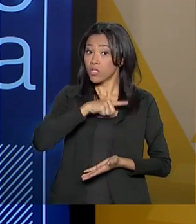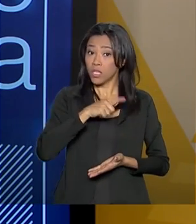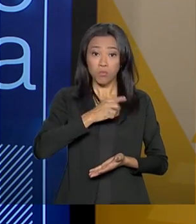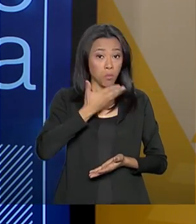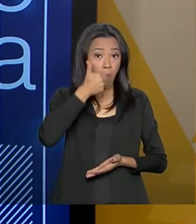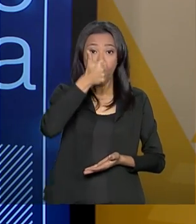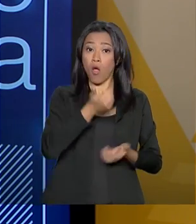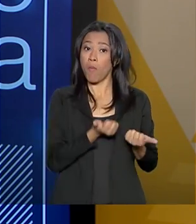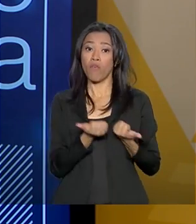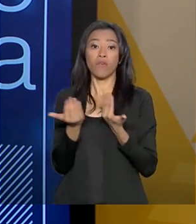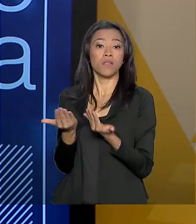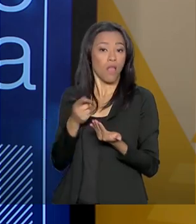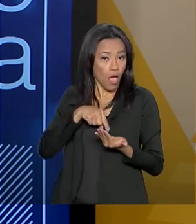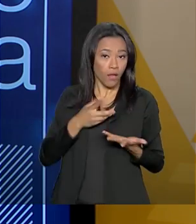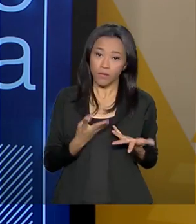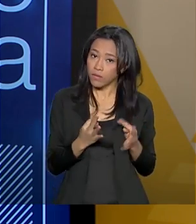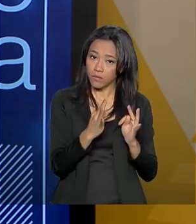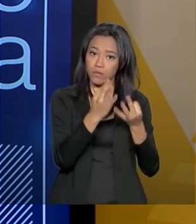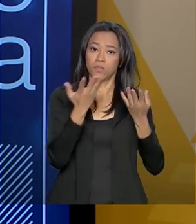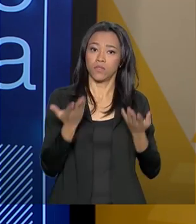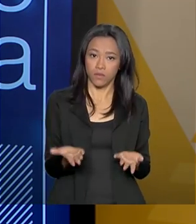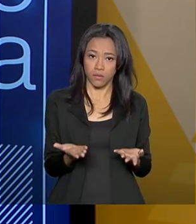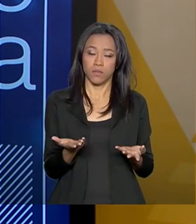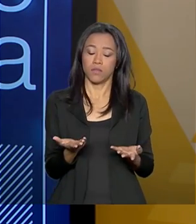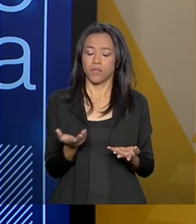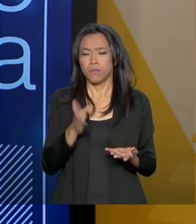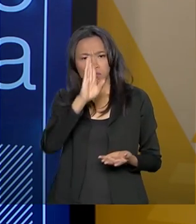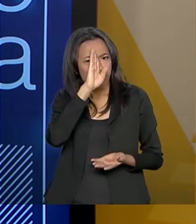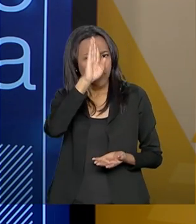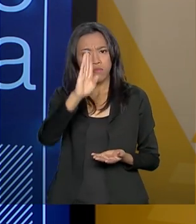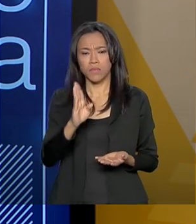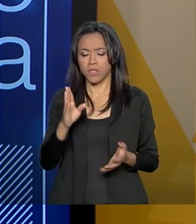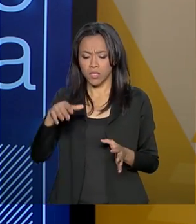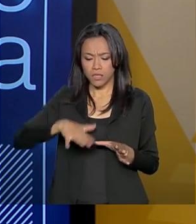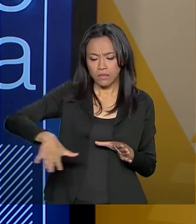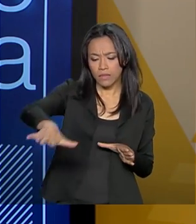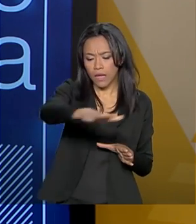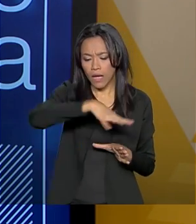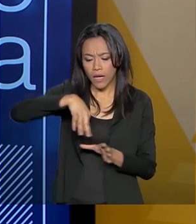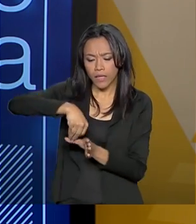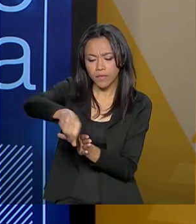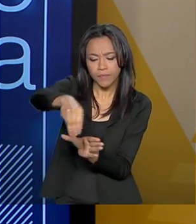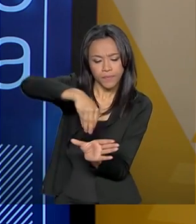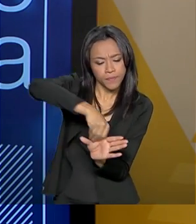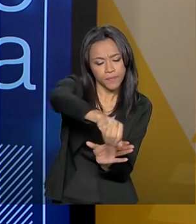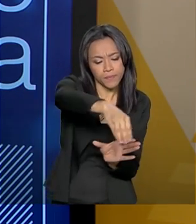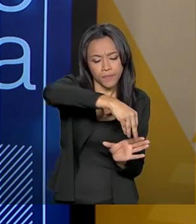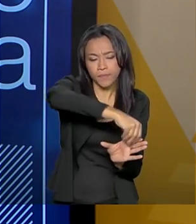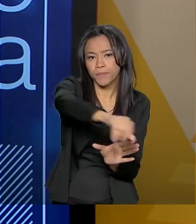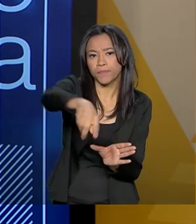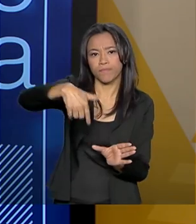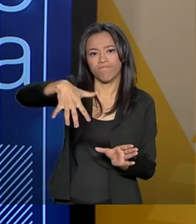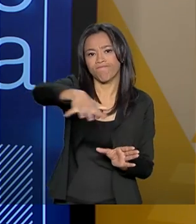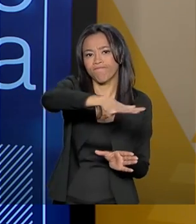tecnologia exatamente para a produção de alimentos em uma zona de